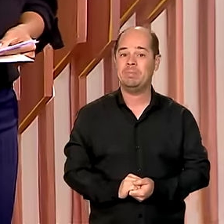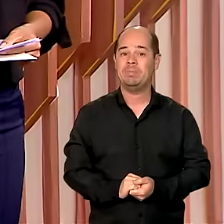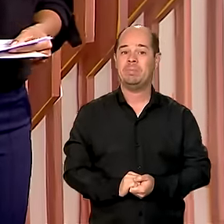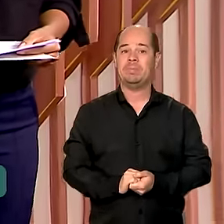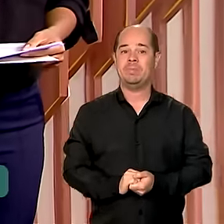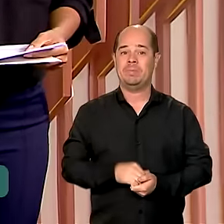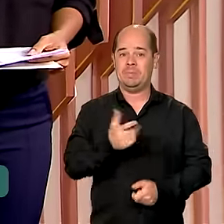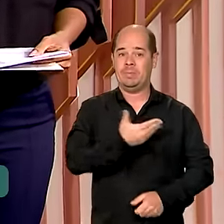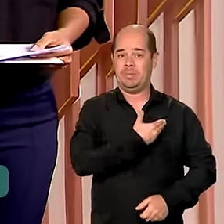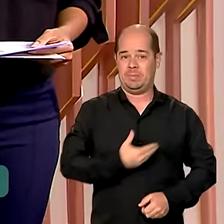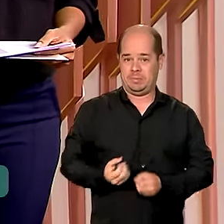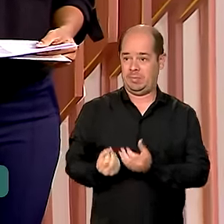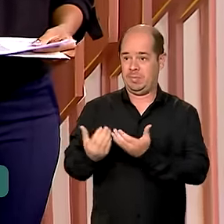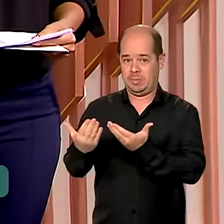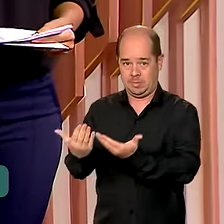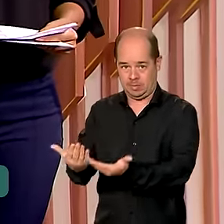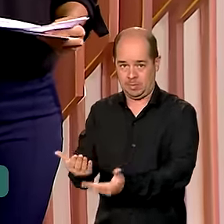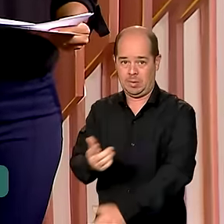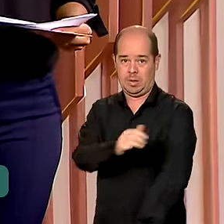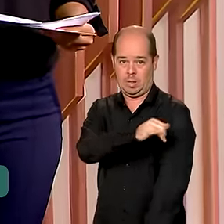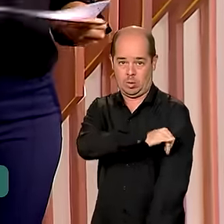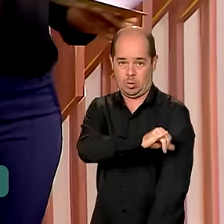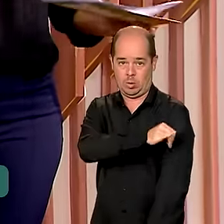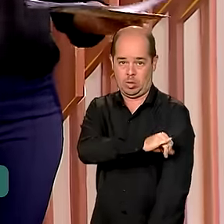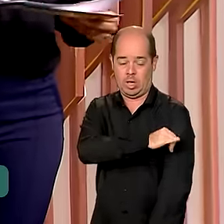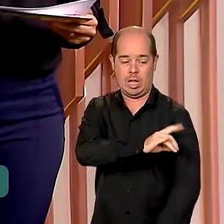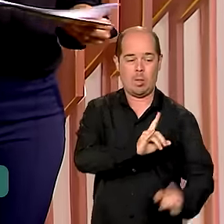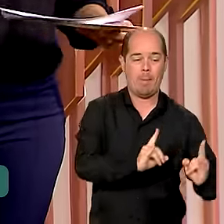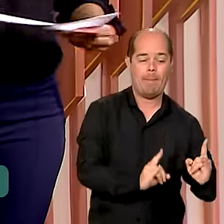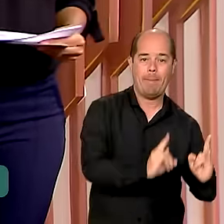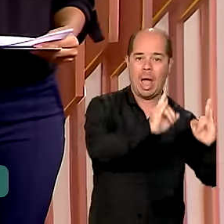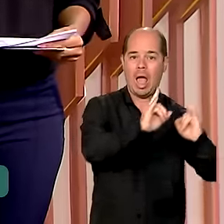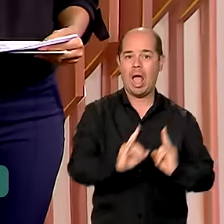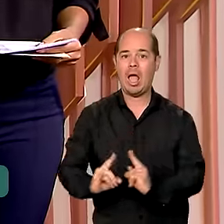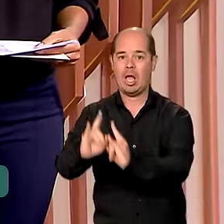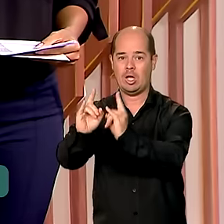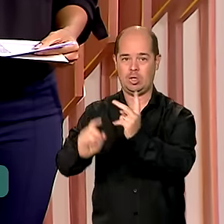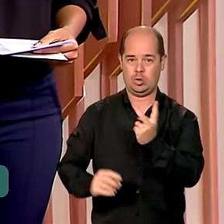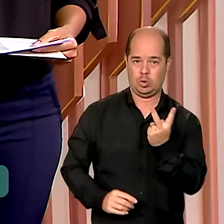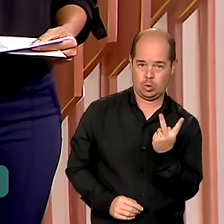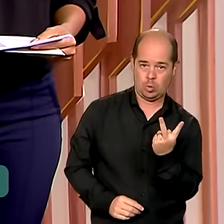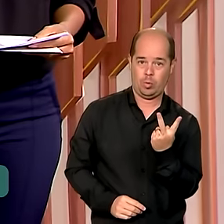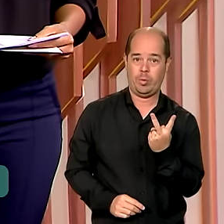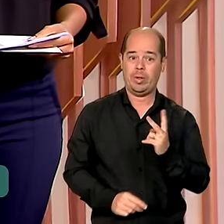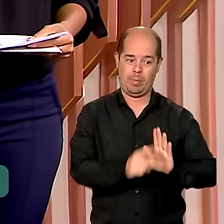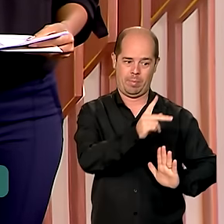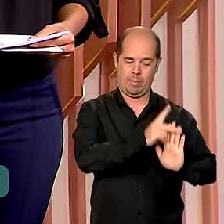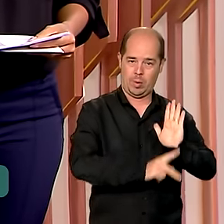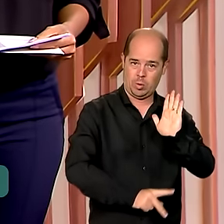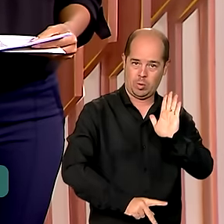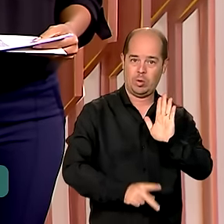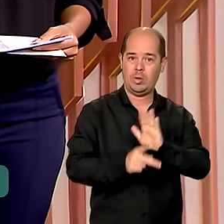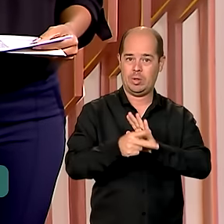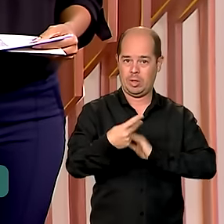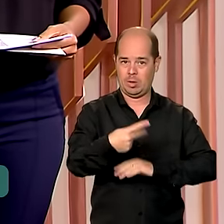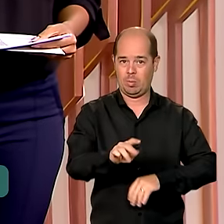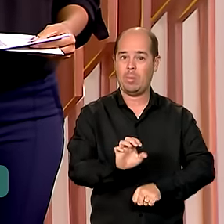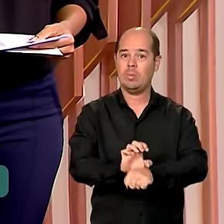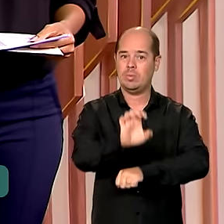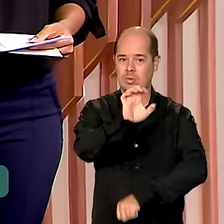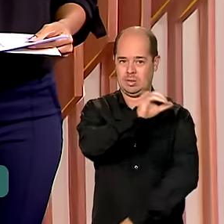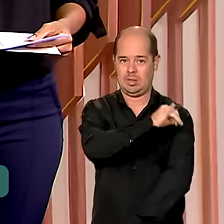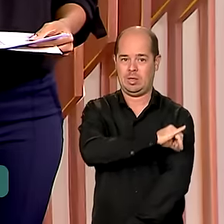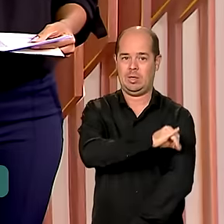por meio do programa Imóvel da Gente, dois prédios que vão abrigar projetos para o Estado. A histórica estação de trem da